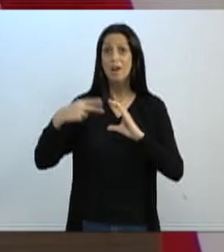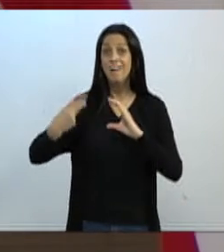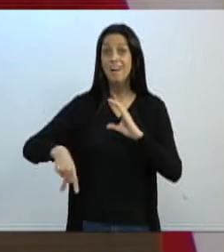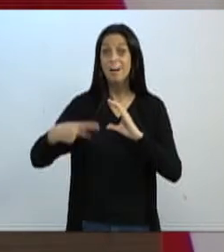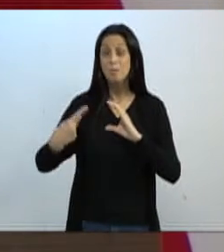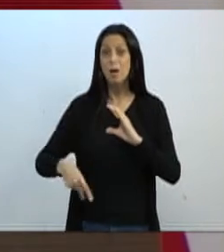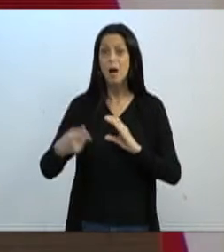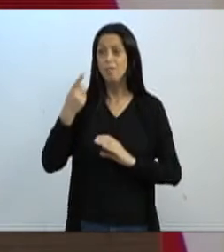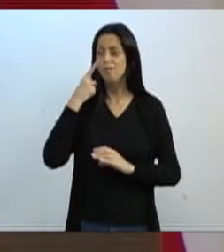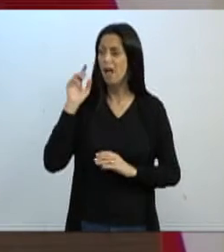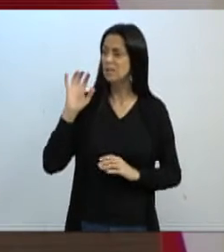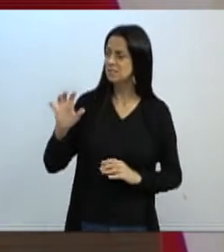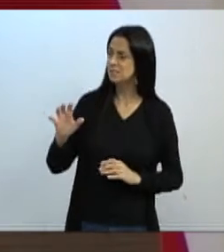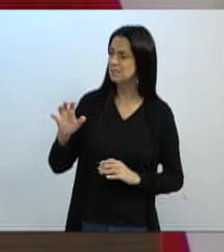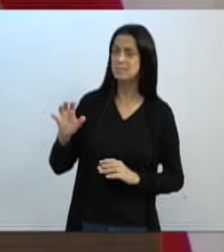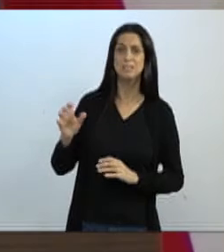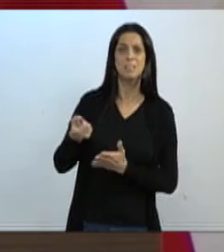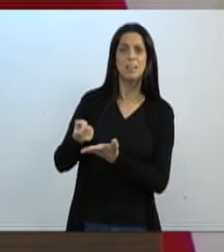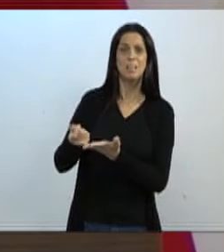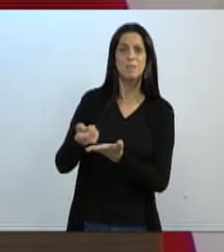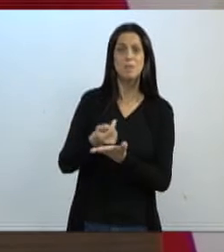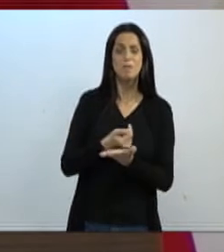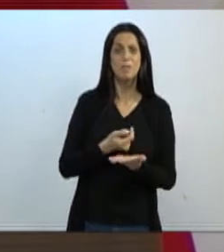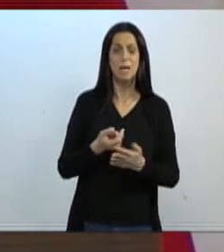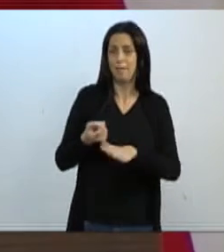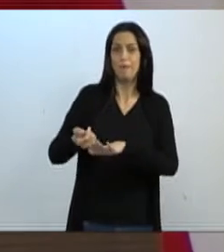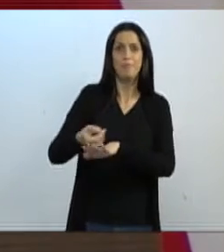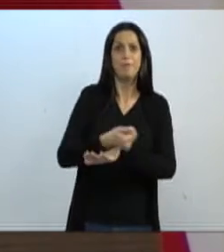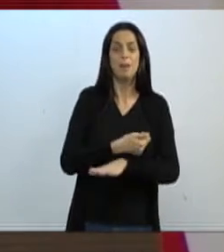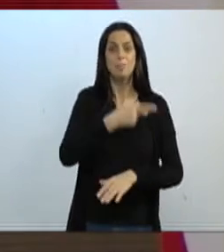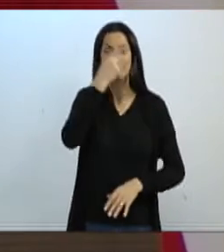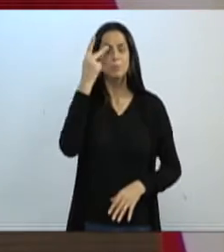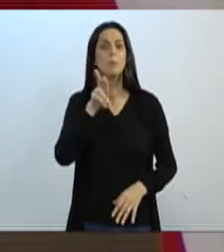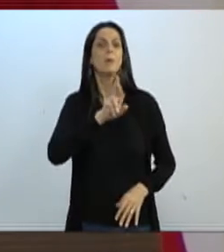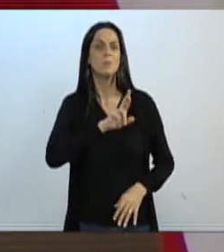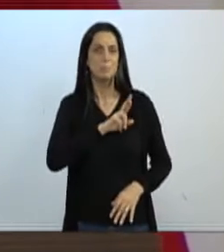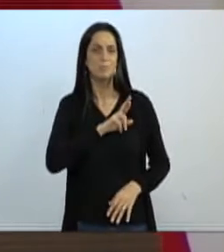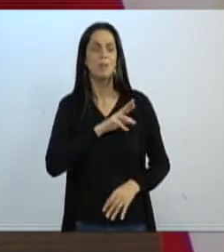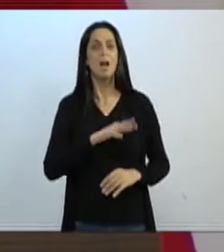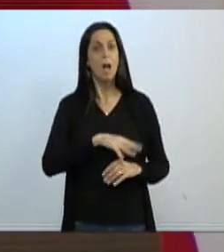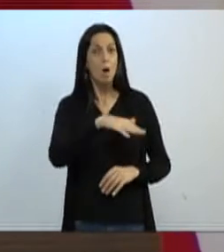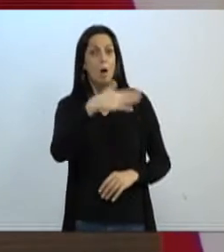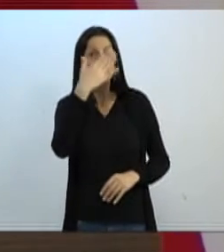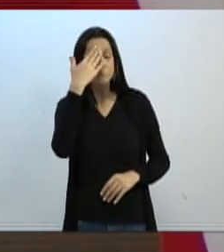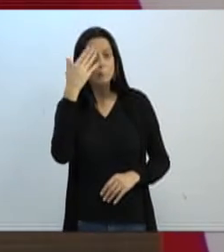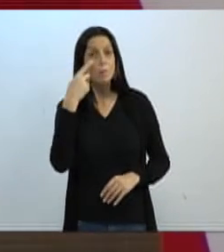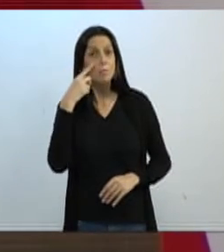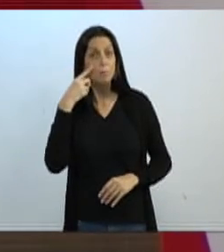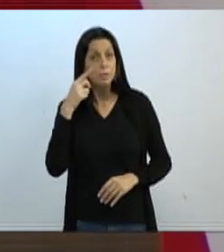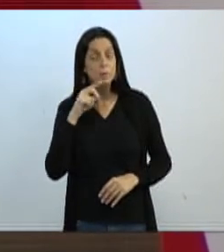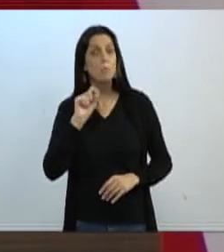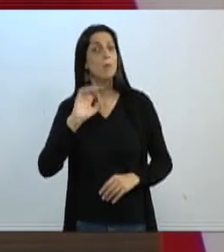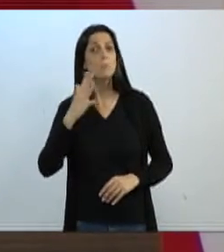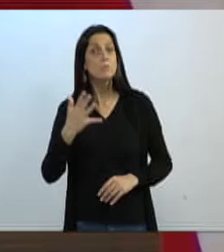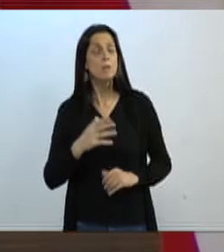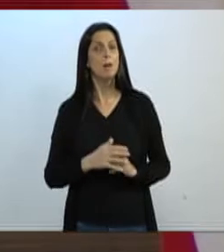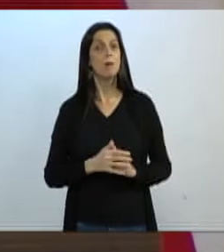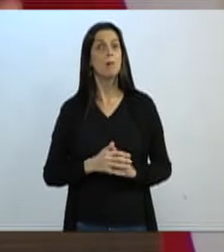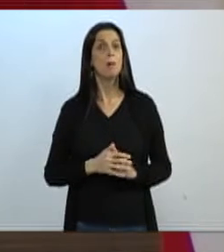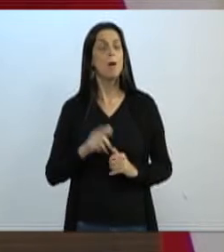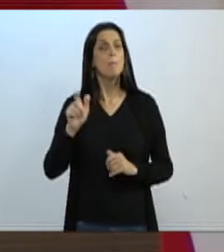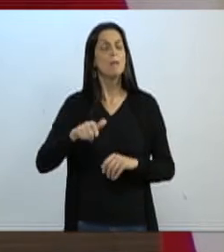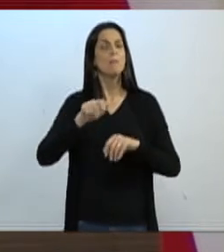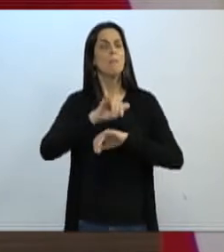esse tipo de propagação. Até me mandaram uma resposta dizendo assim, você soube disso e tal, fulano de tal está